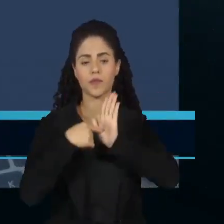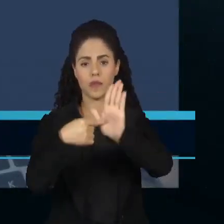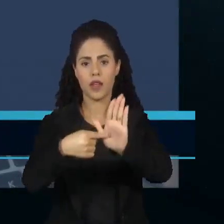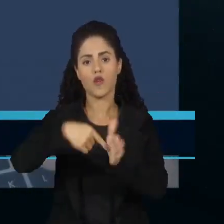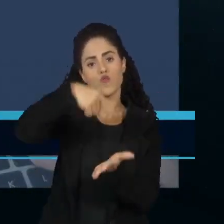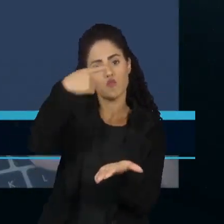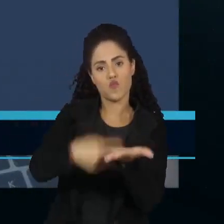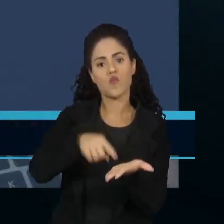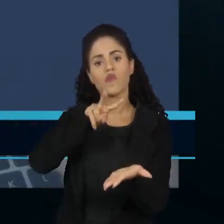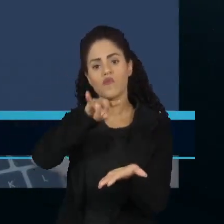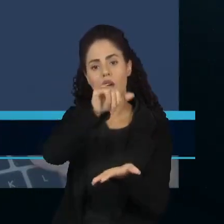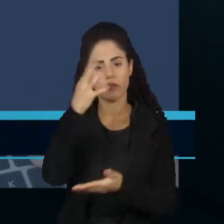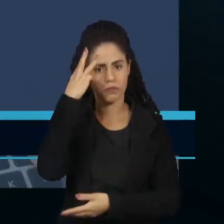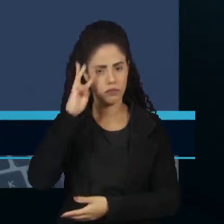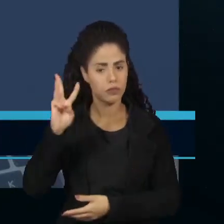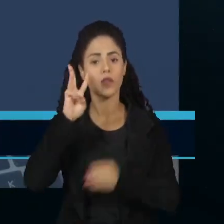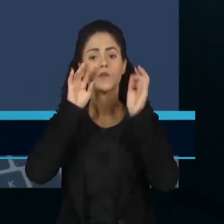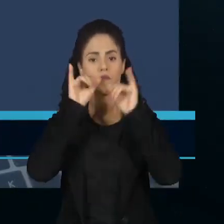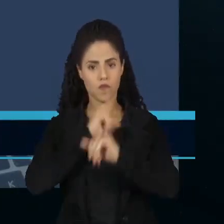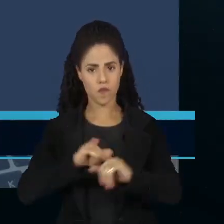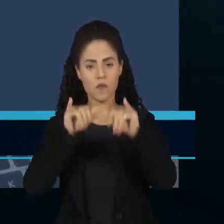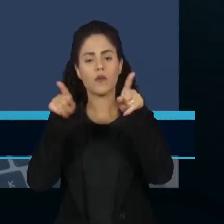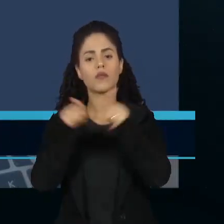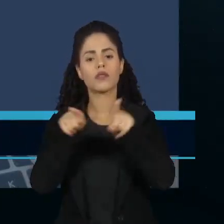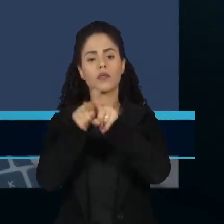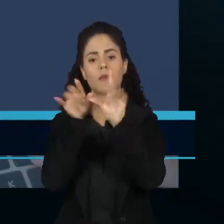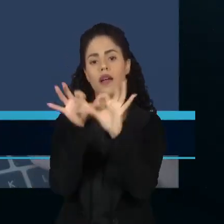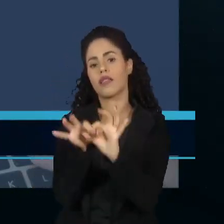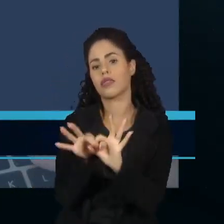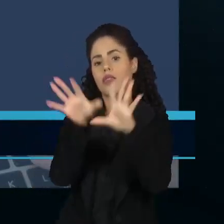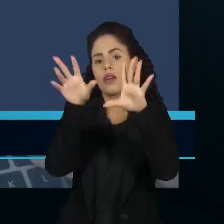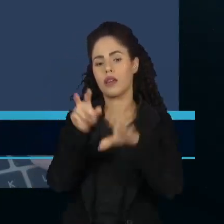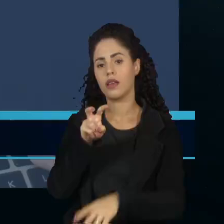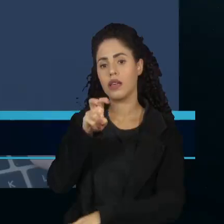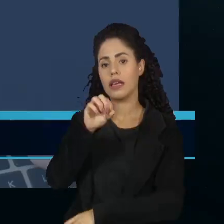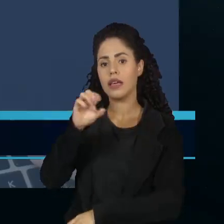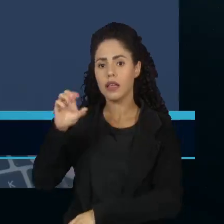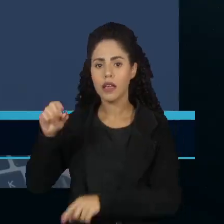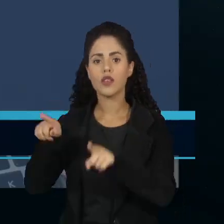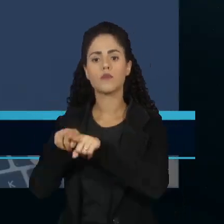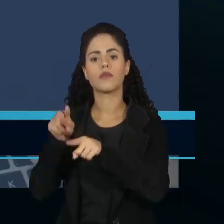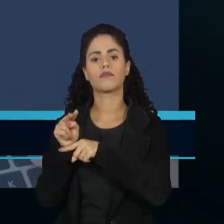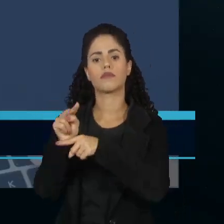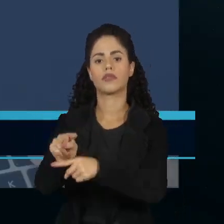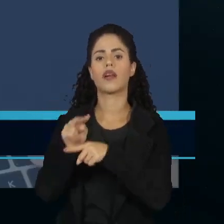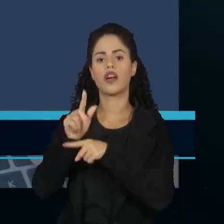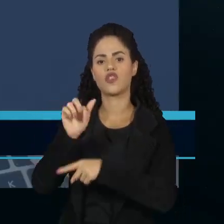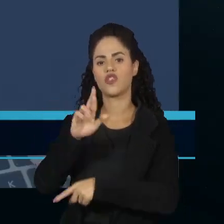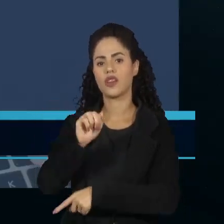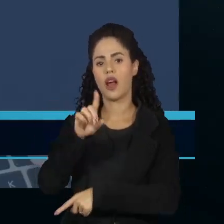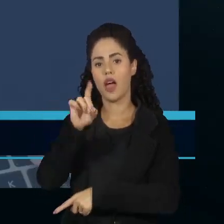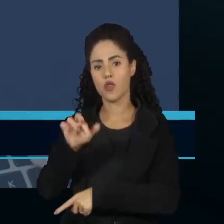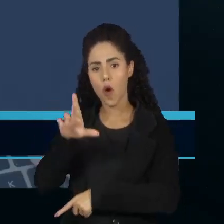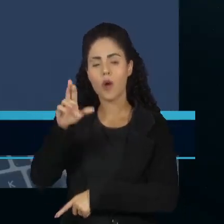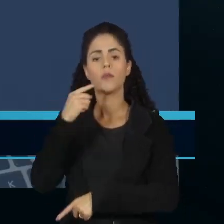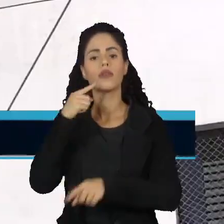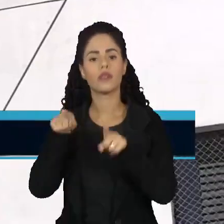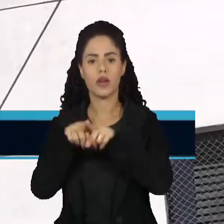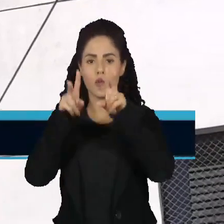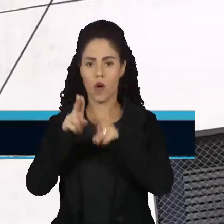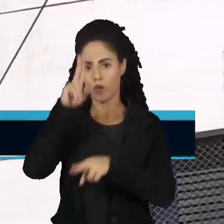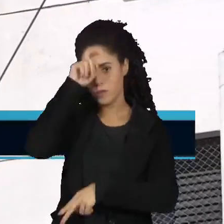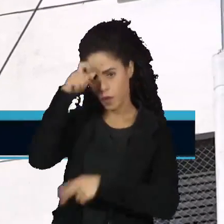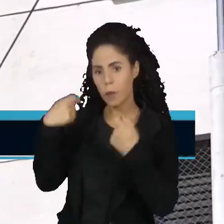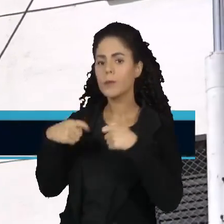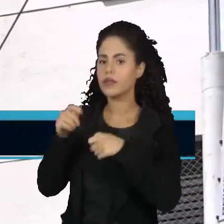cumprirá o prazo e informou ainda que disponibilizou 500 geradores para serviços essenciais, como hospitais.